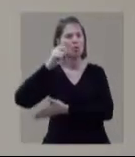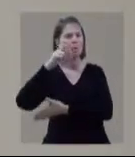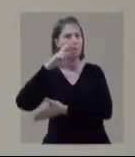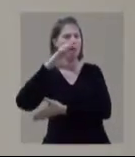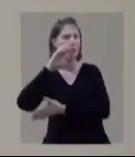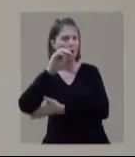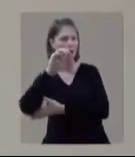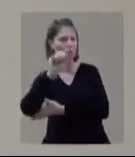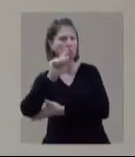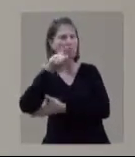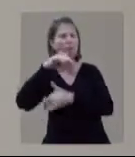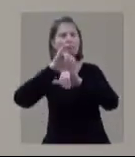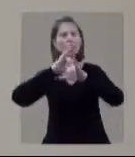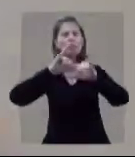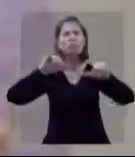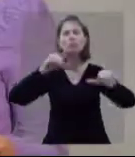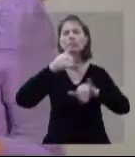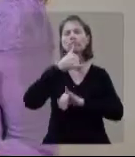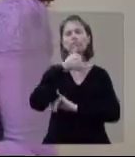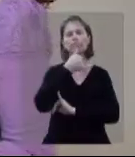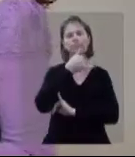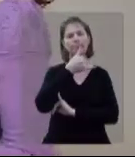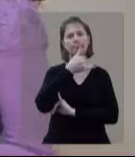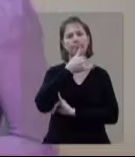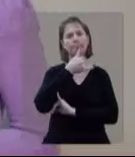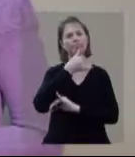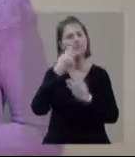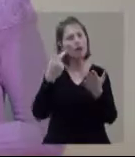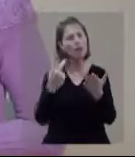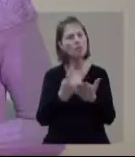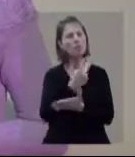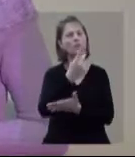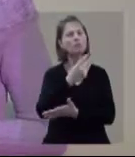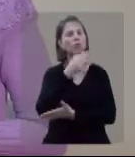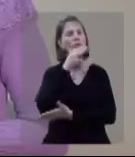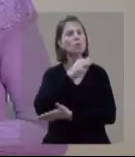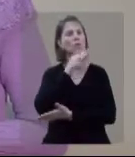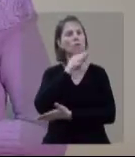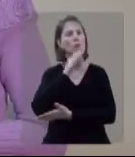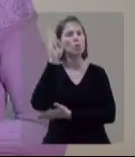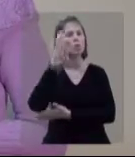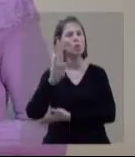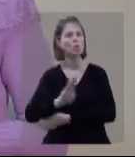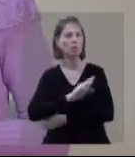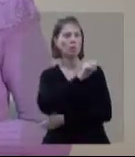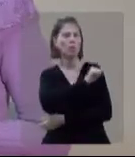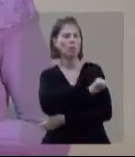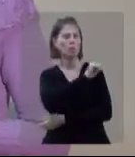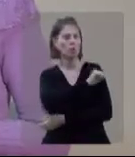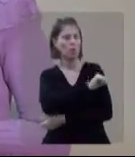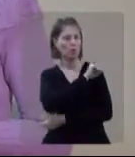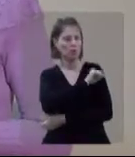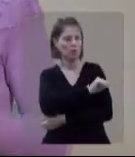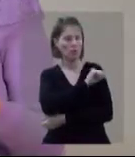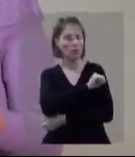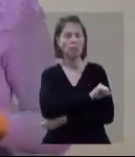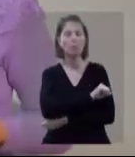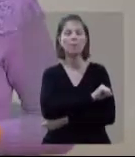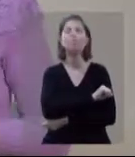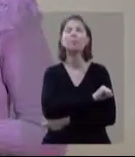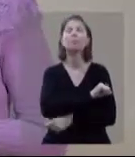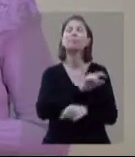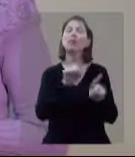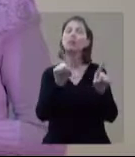Schmidt falando aí sobre uma notícia triste, na verdade, né, Júlio, que aconteceu aí no Museu Nacional do Rio de Janeiro e